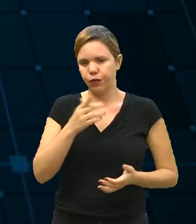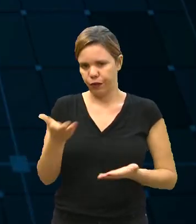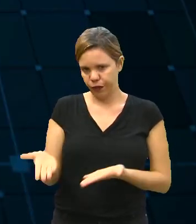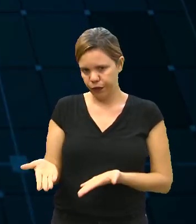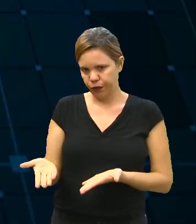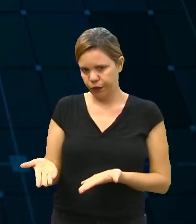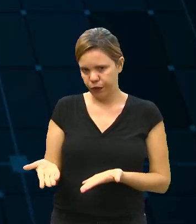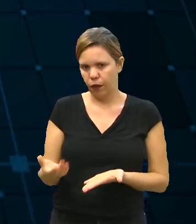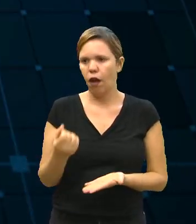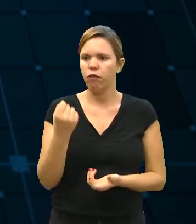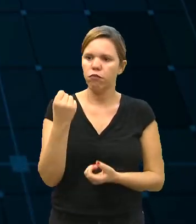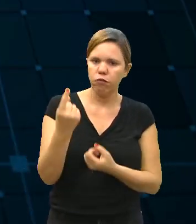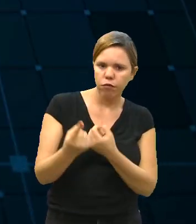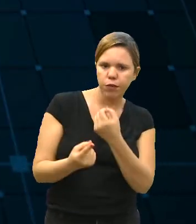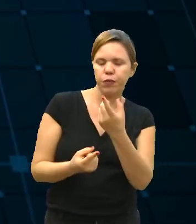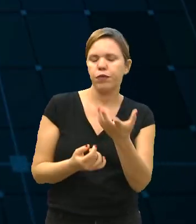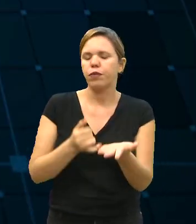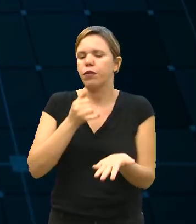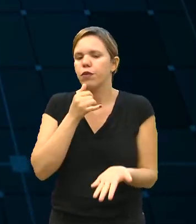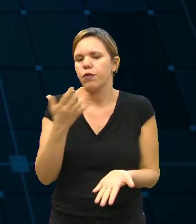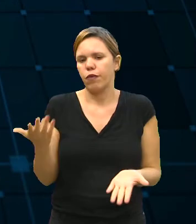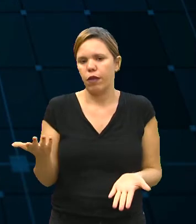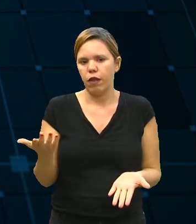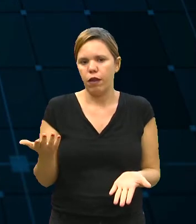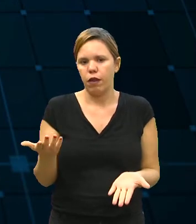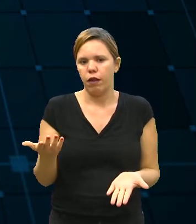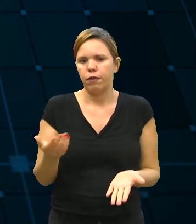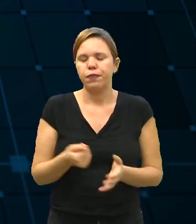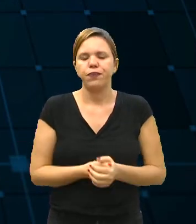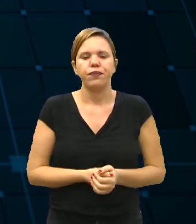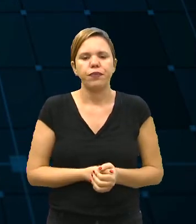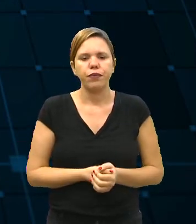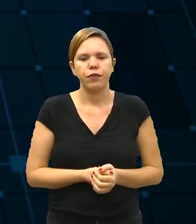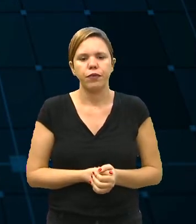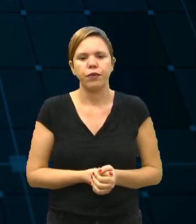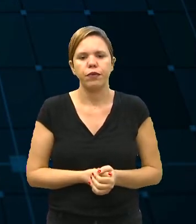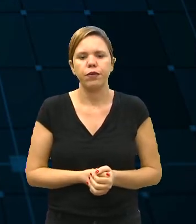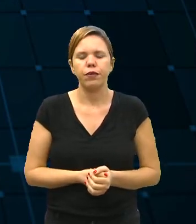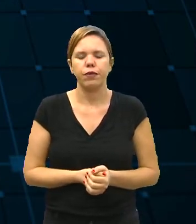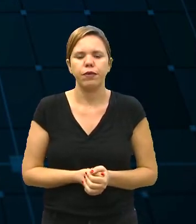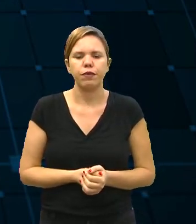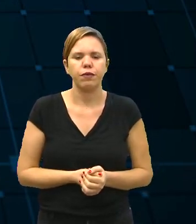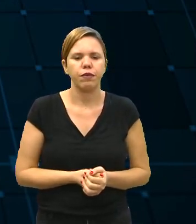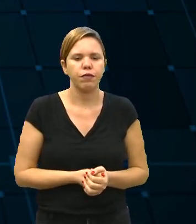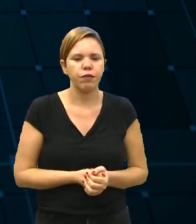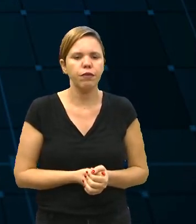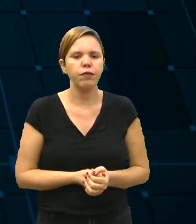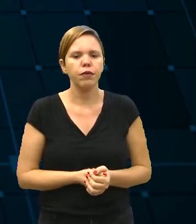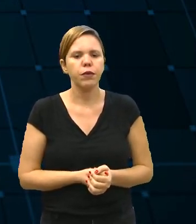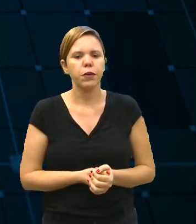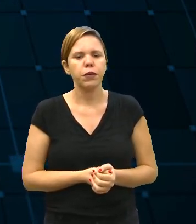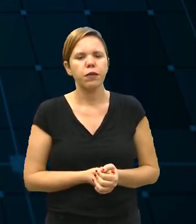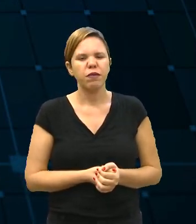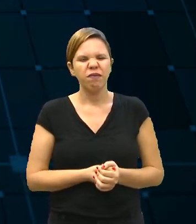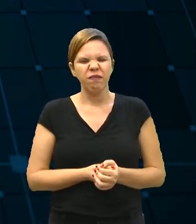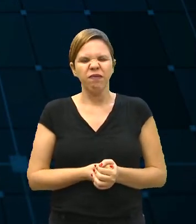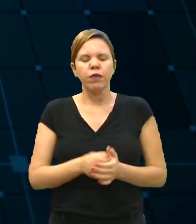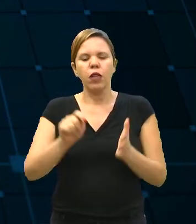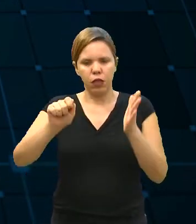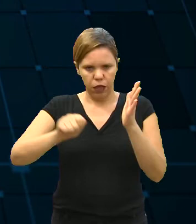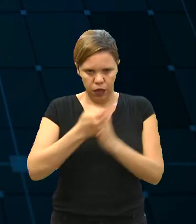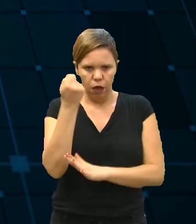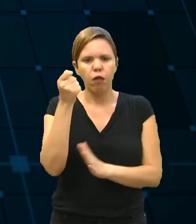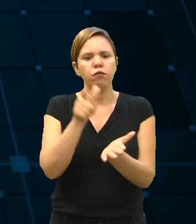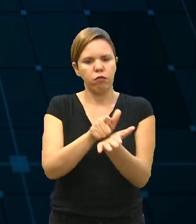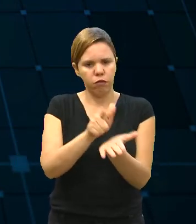Sim, existe essa exceção. Eles emitiram toda... Emitiram